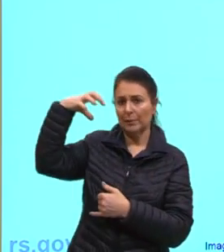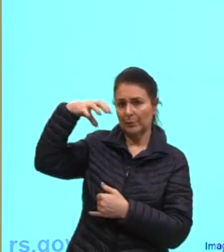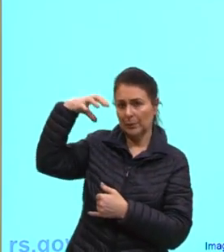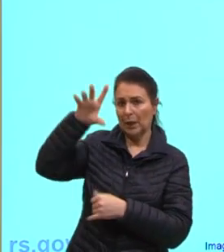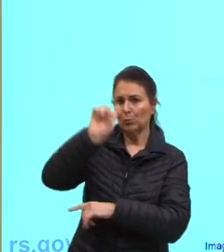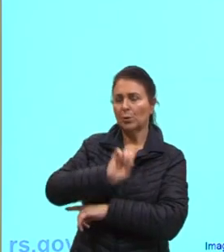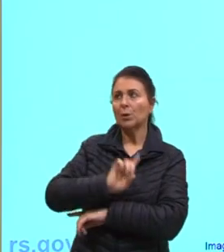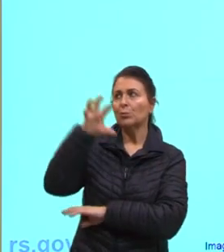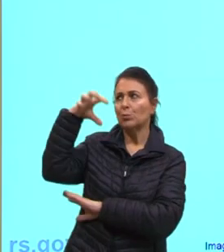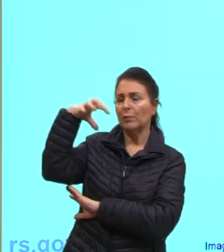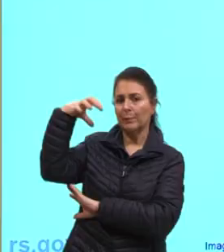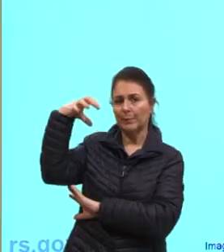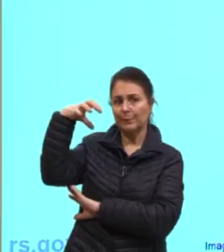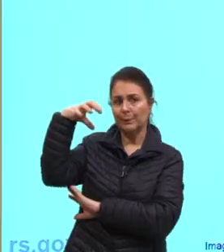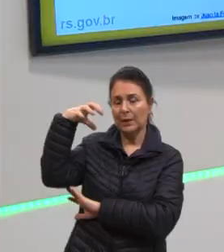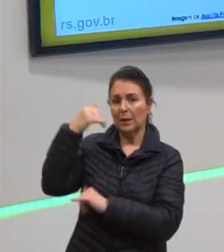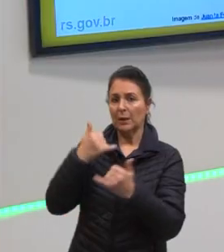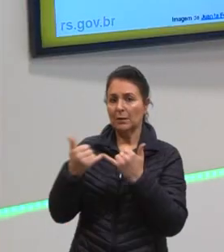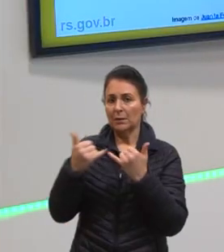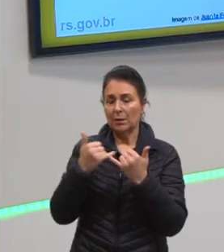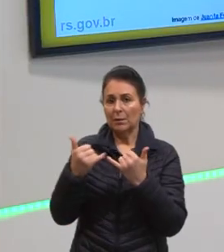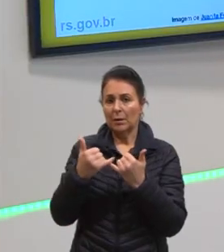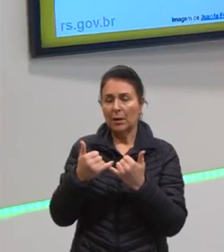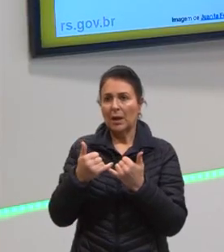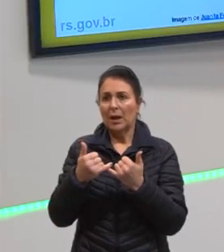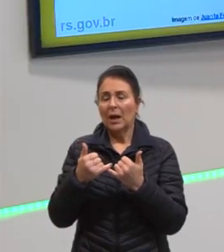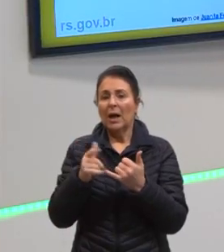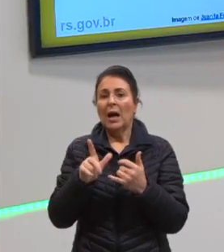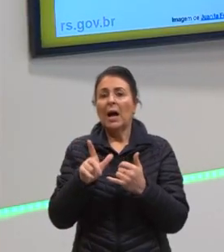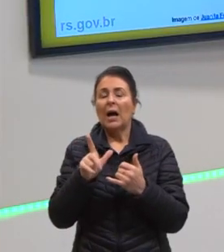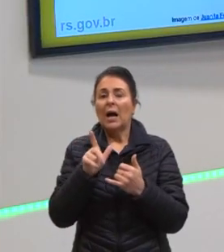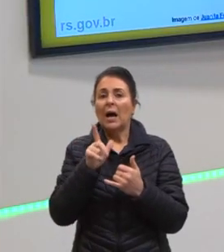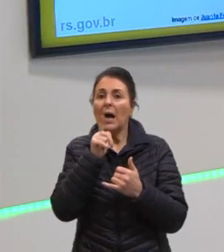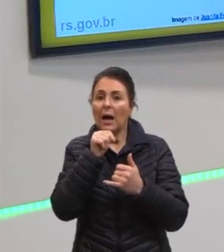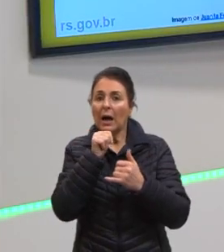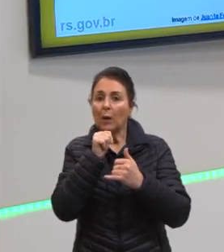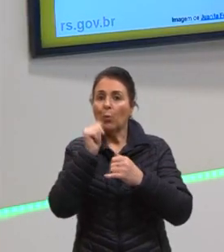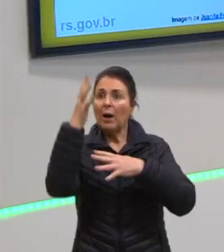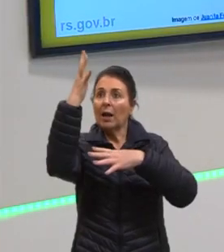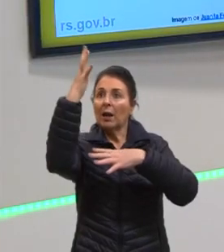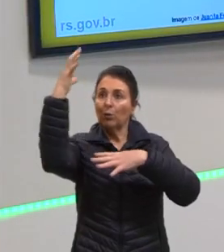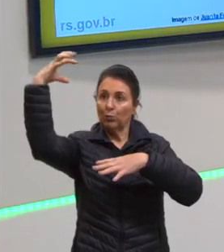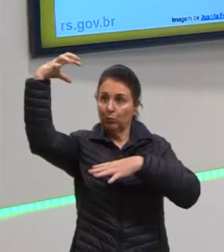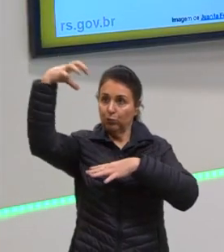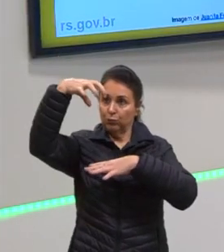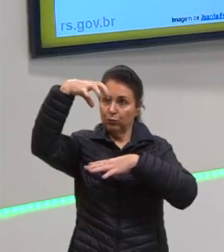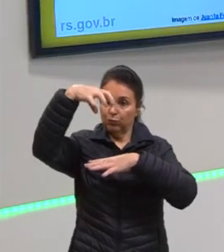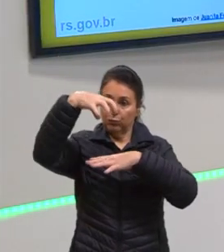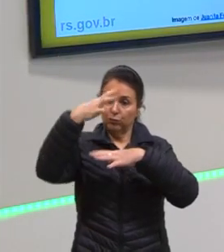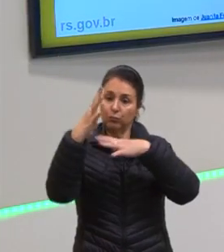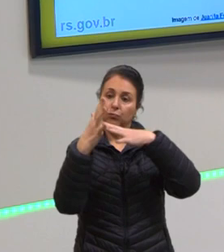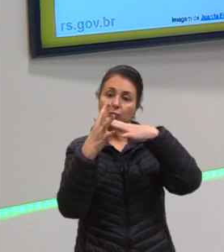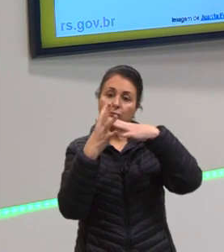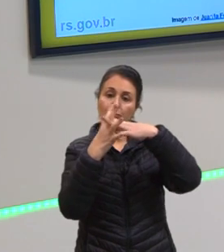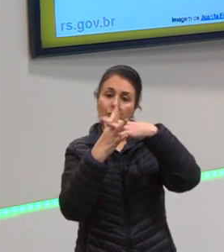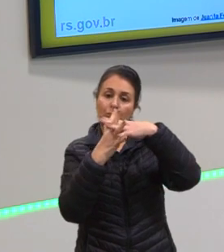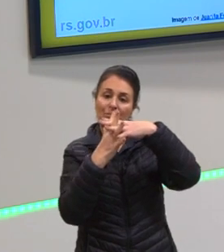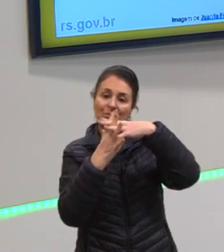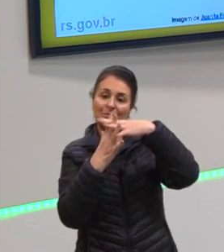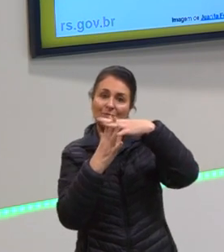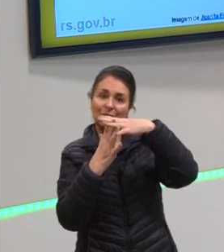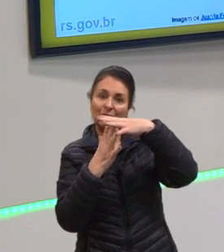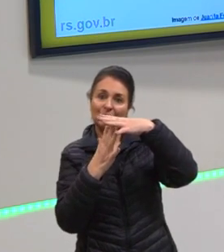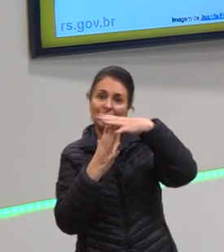Pessoal, certa parte dessa água, né? Ela entra na terra, tá? Então, ela vai descendo, né? Mas,